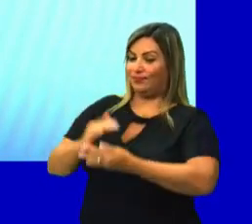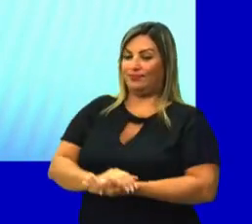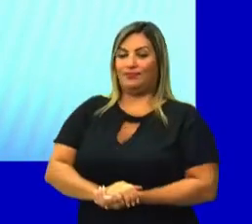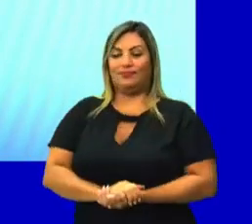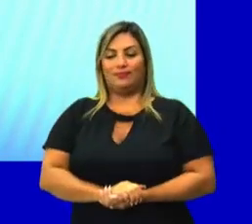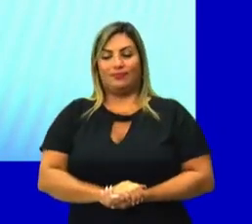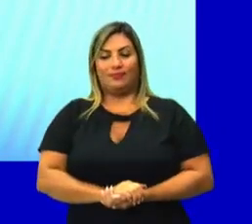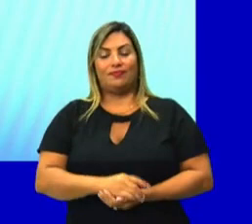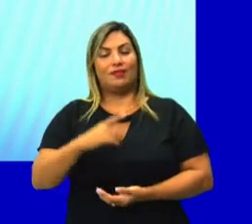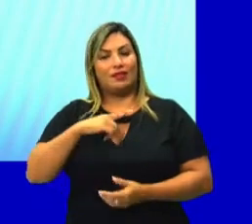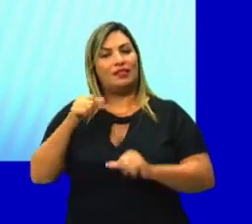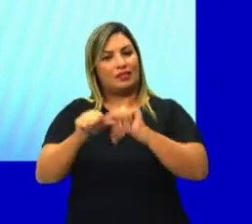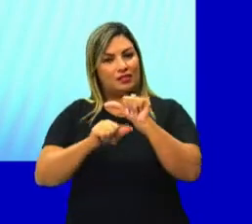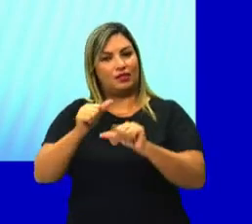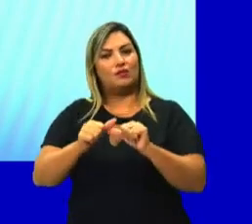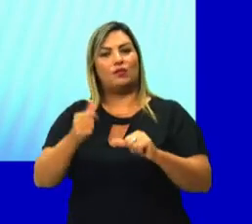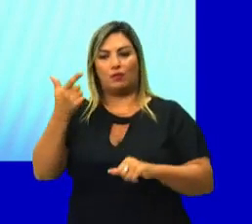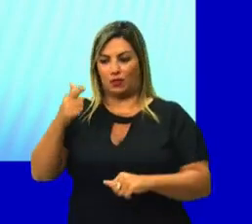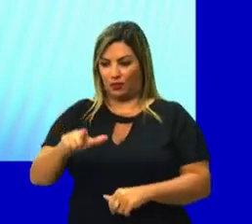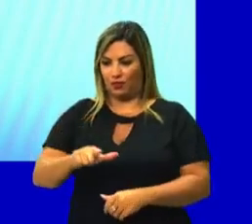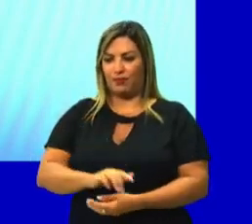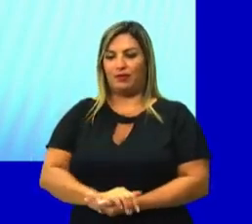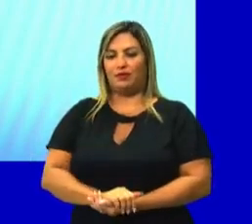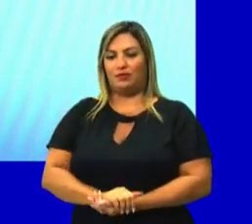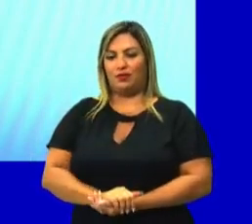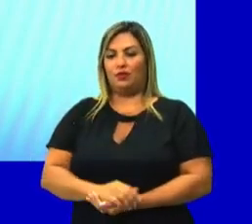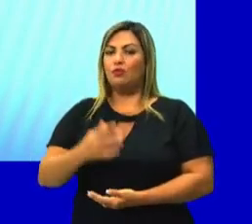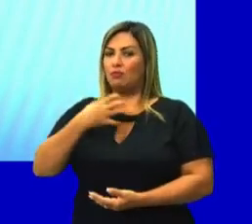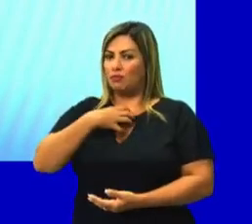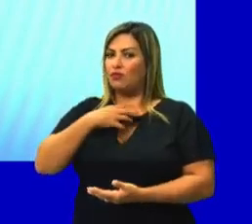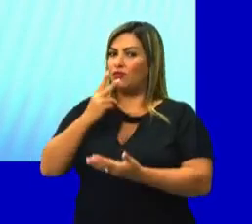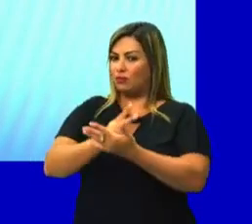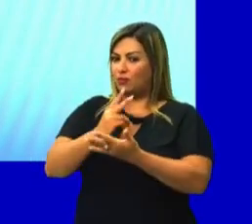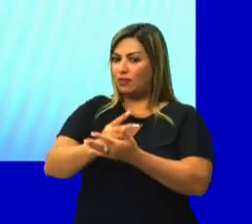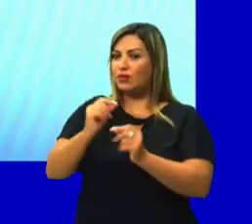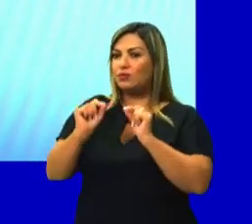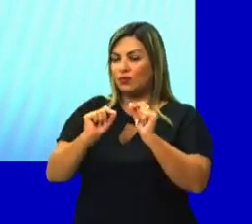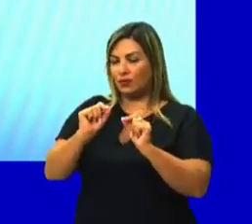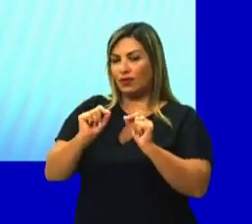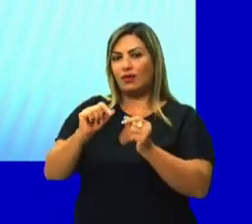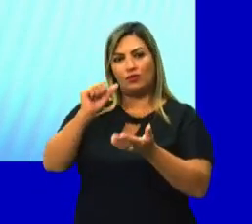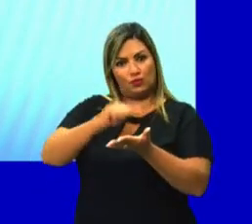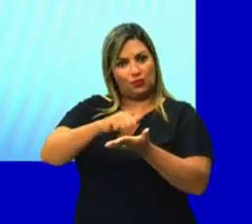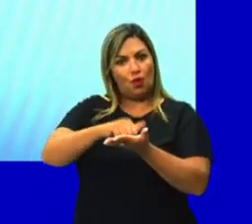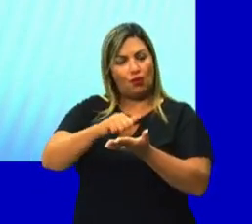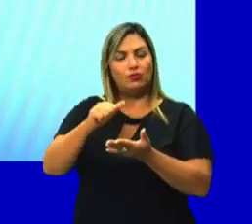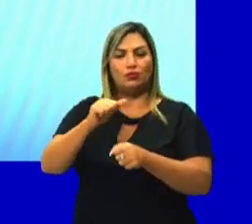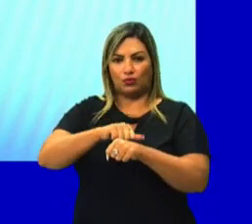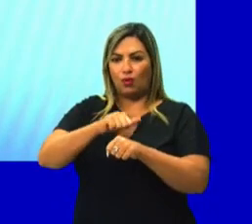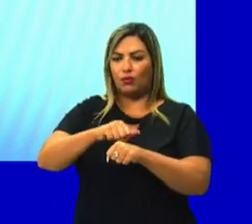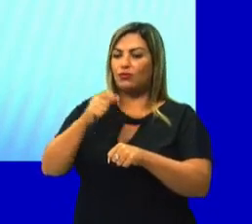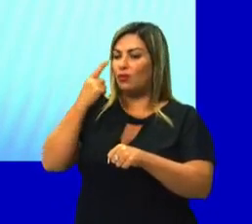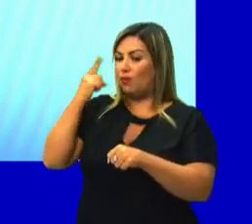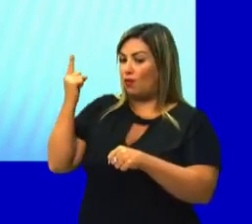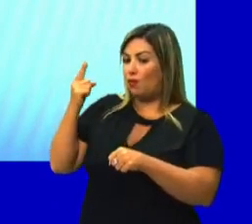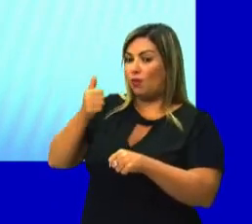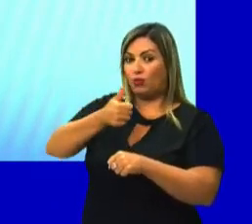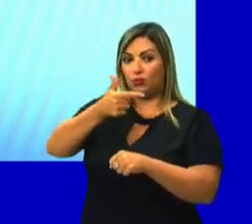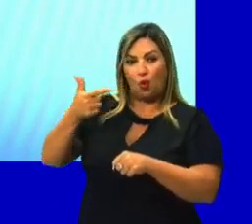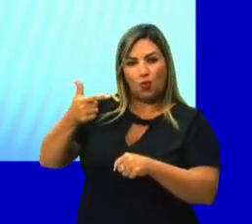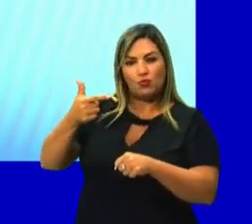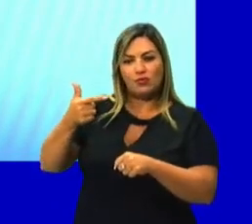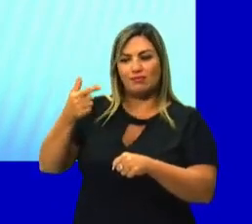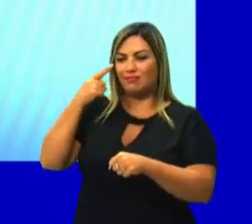de modo que se torne essa figura novamente. Da mesma forma aqui, com esse sólido, se eu não me engano, aqui vão ser doze